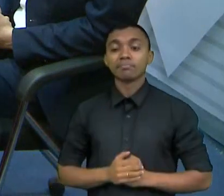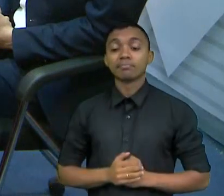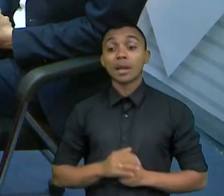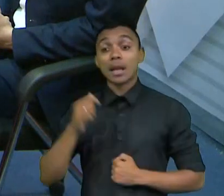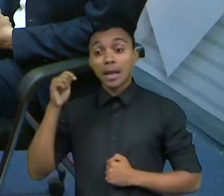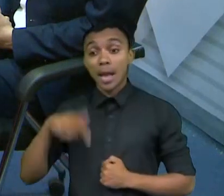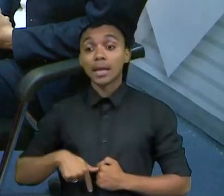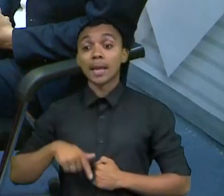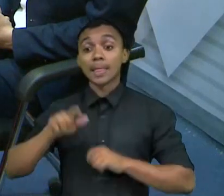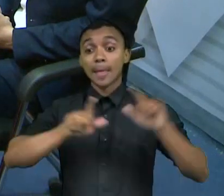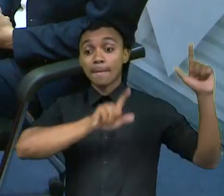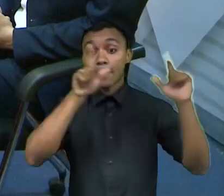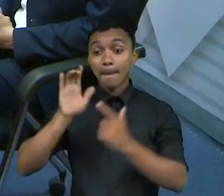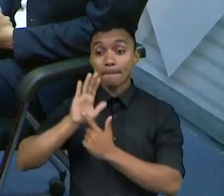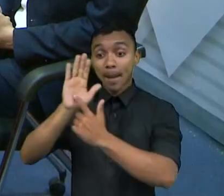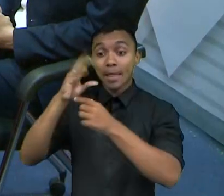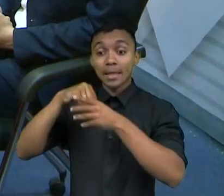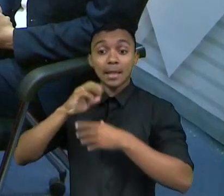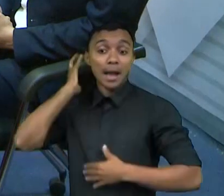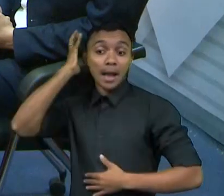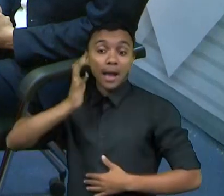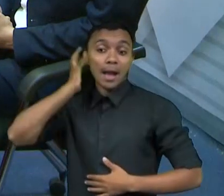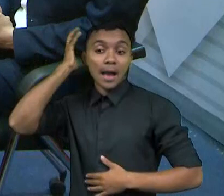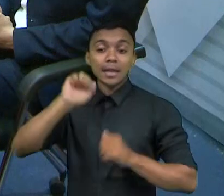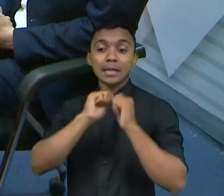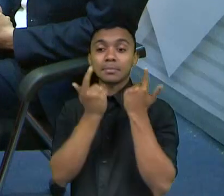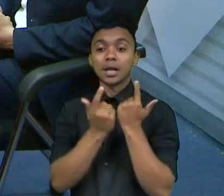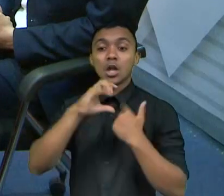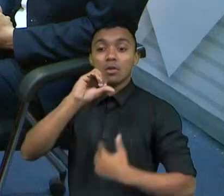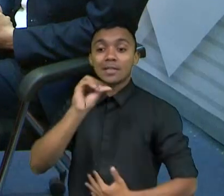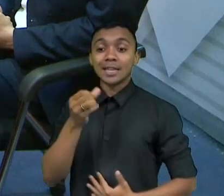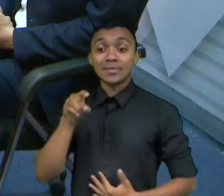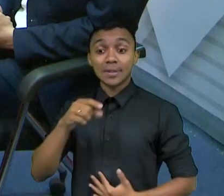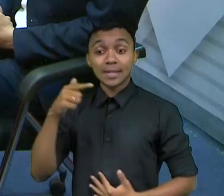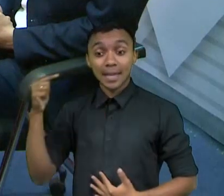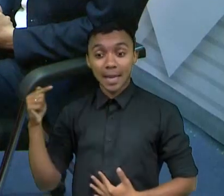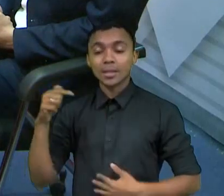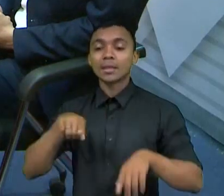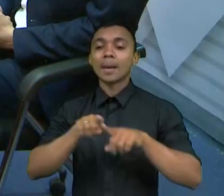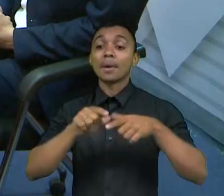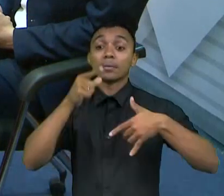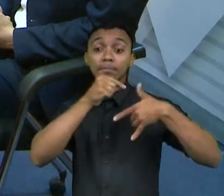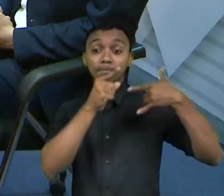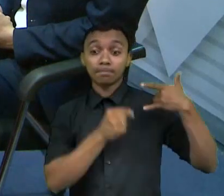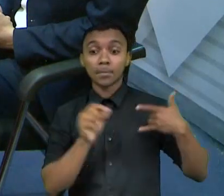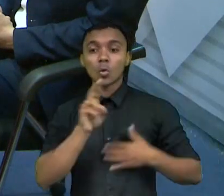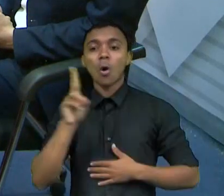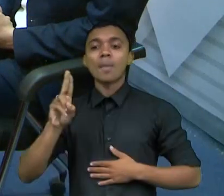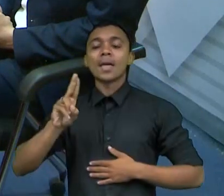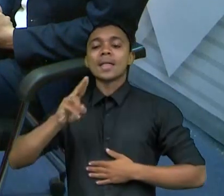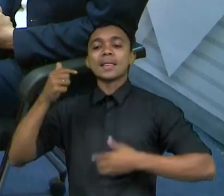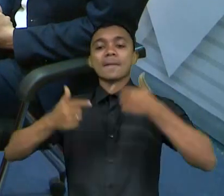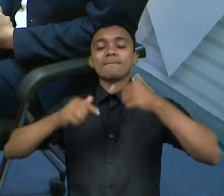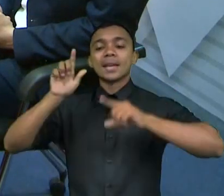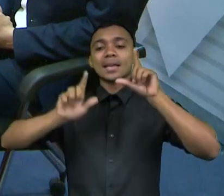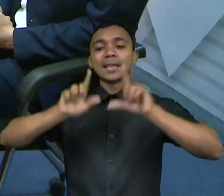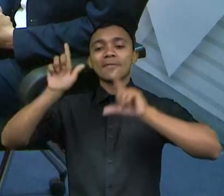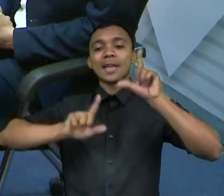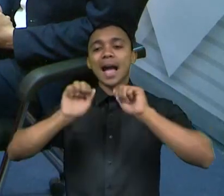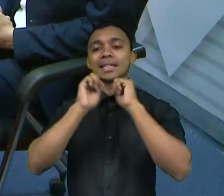sendo transmitido pela Rádio FM Assembleia 96,7 e pelo YouTube TV Assembleia Ceará.